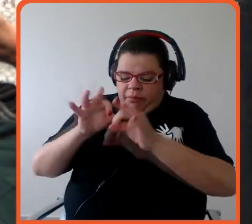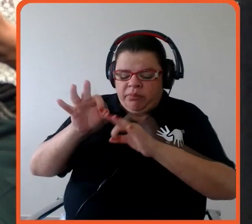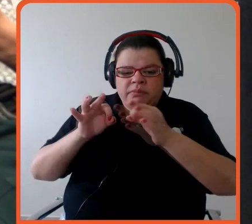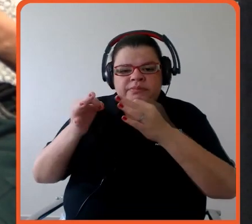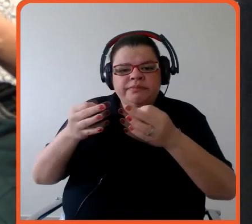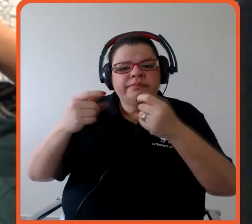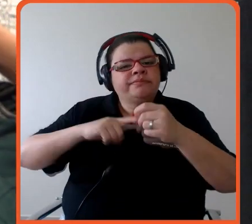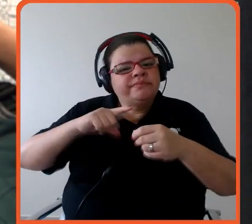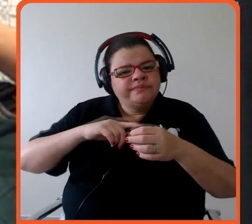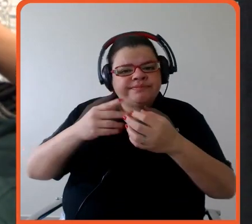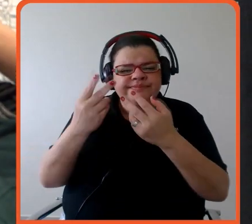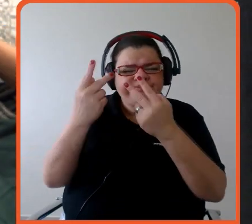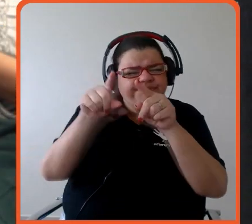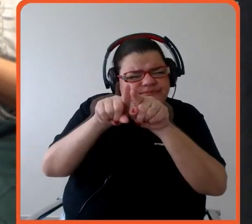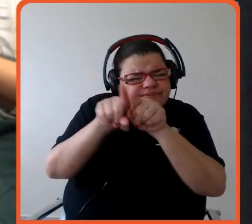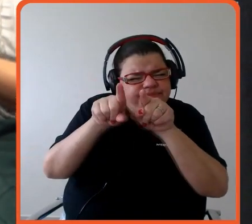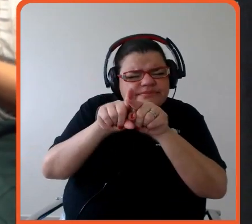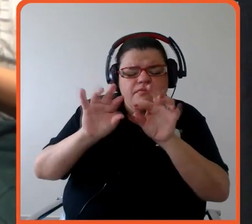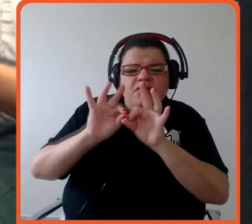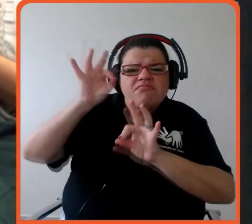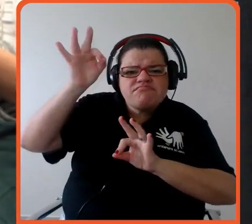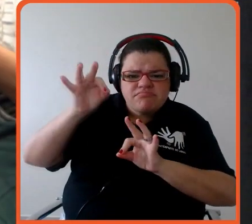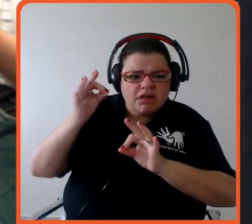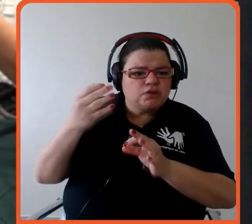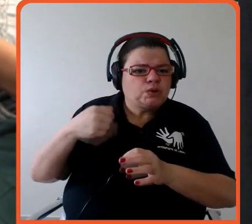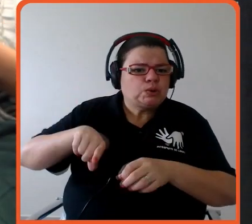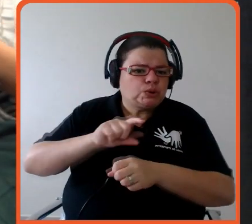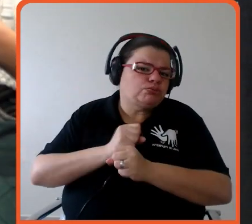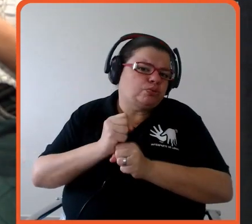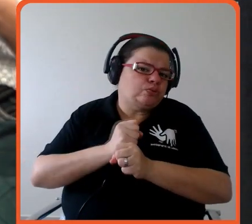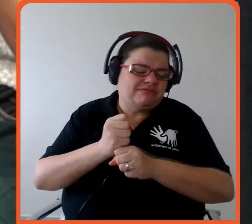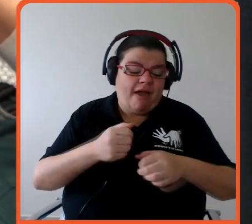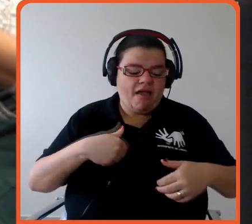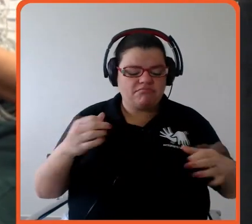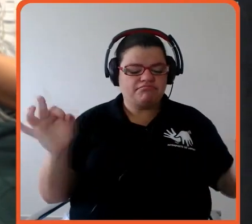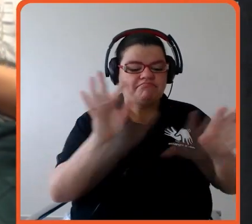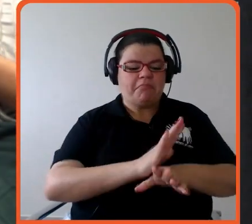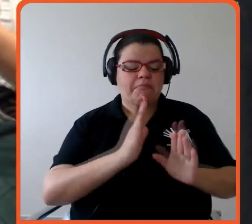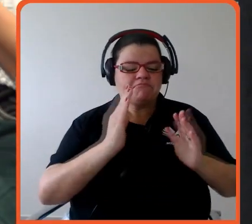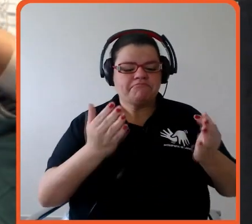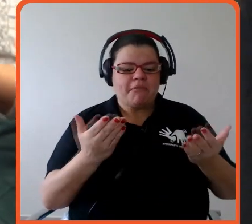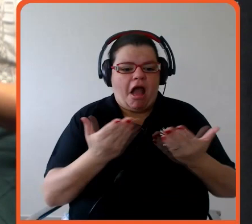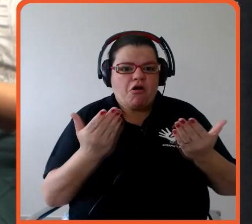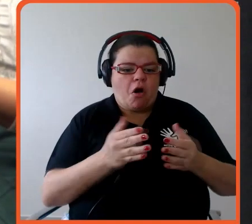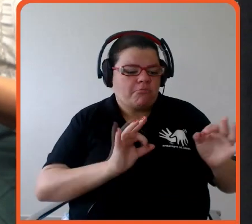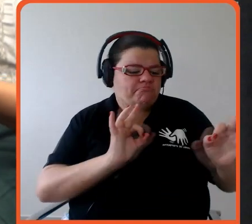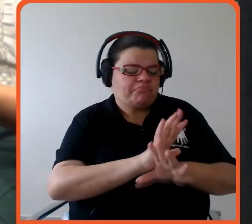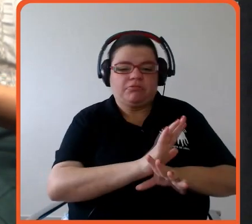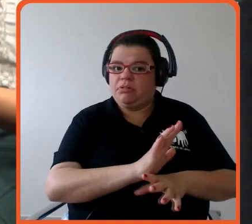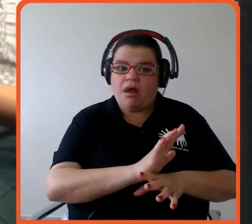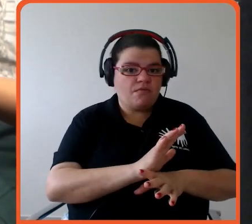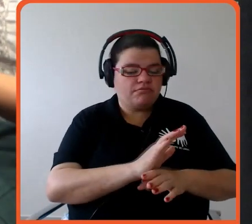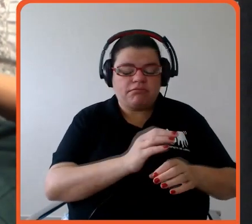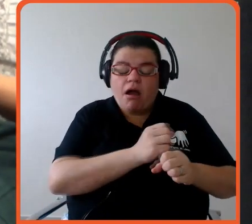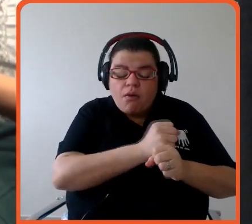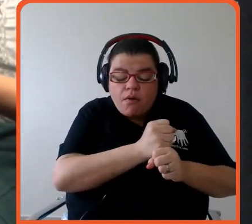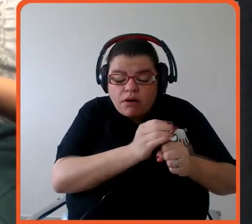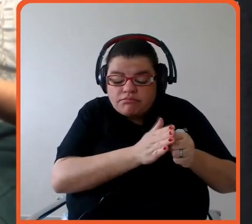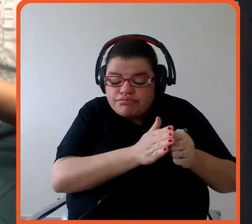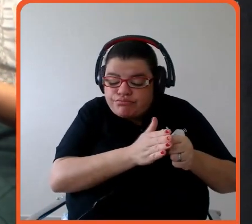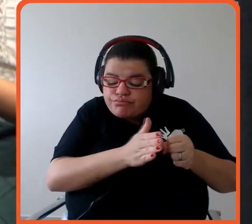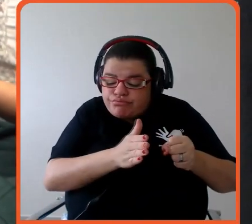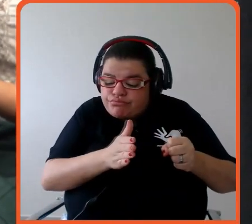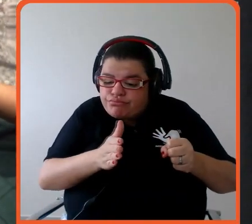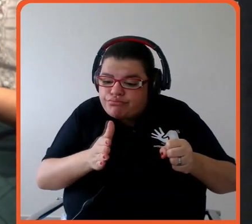prazo e aí a gente faz os compromissos à medida que a gente tem convicção que a gente vai conseguir cumprir já com